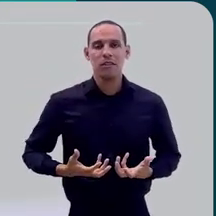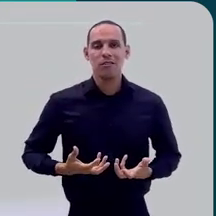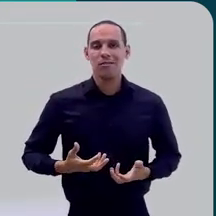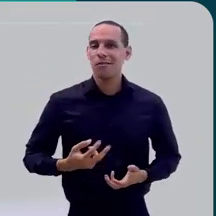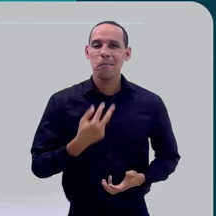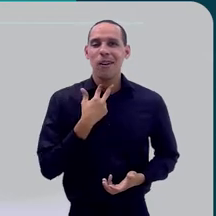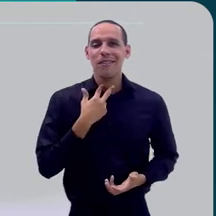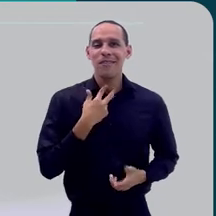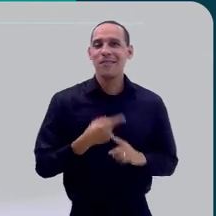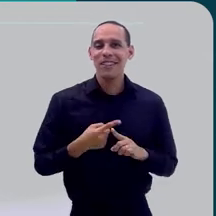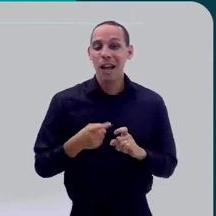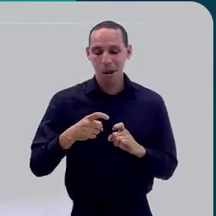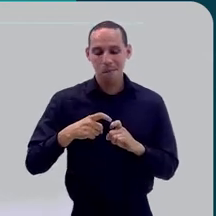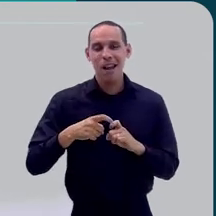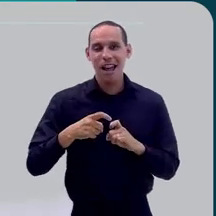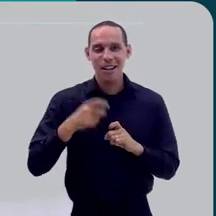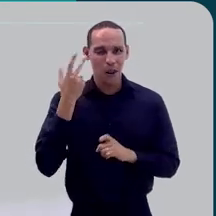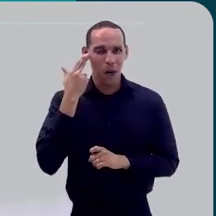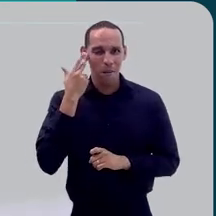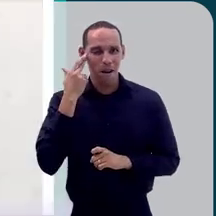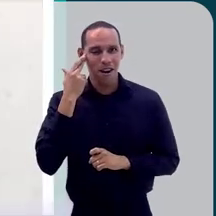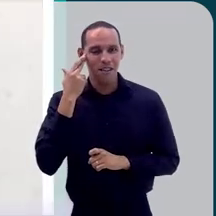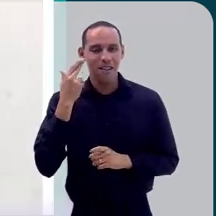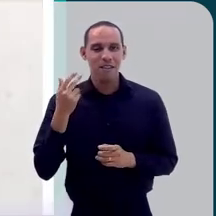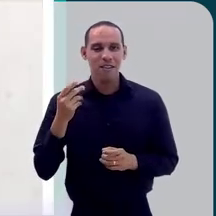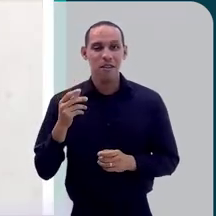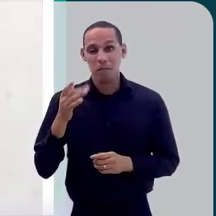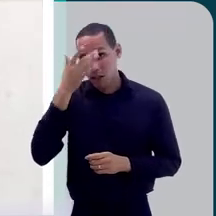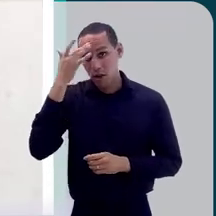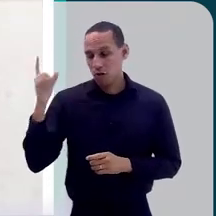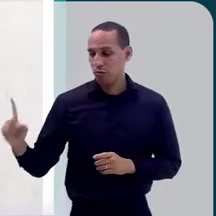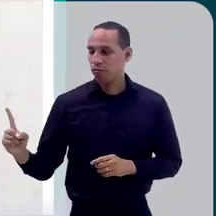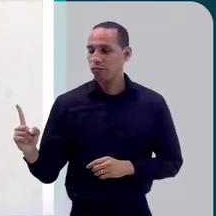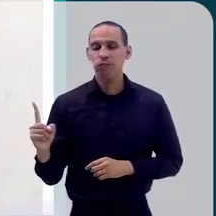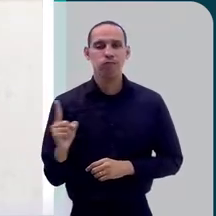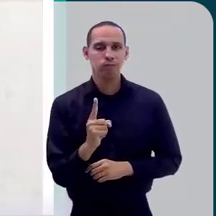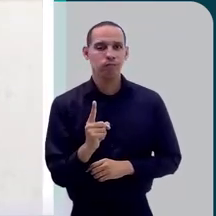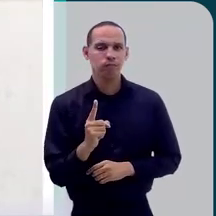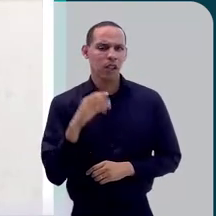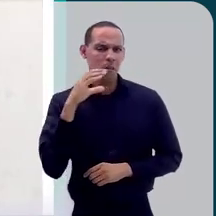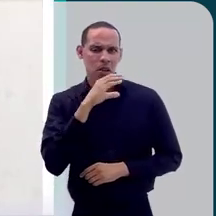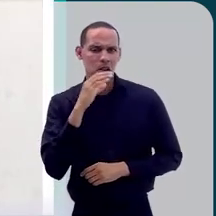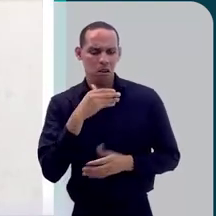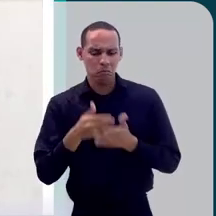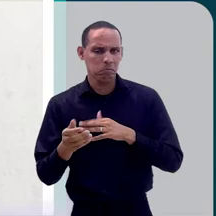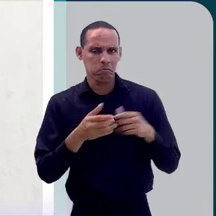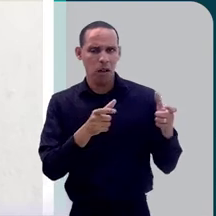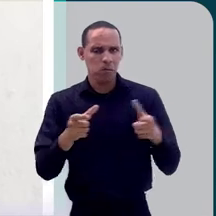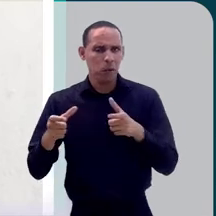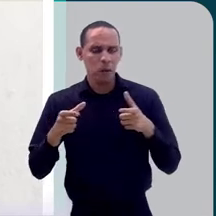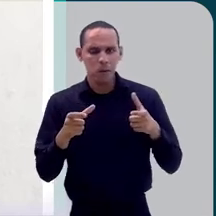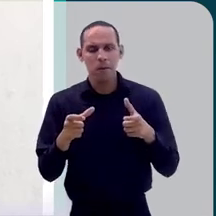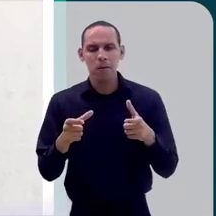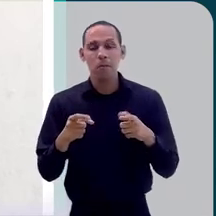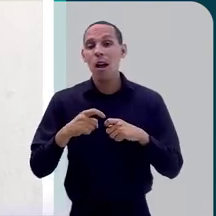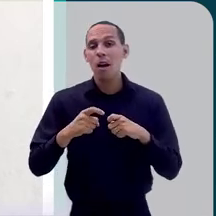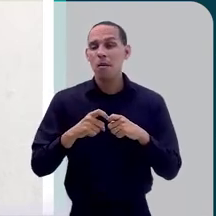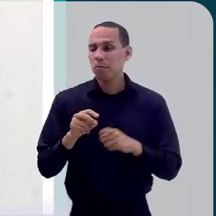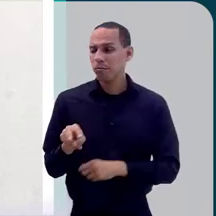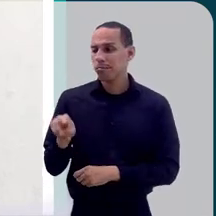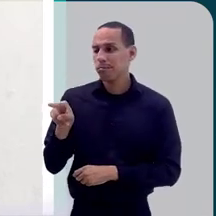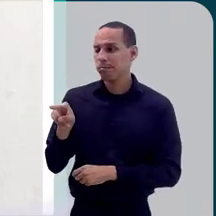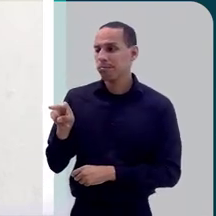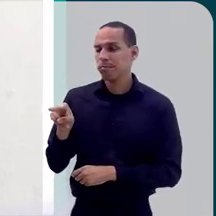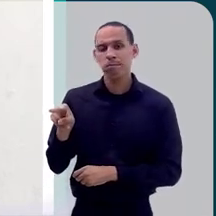Sabe por quê? Porque o médico comum recebe lá no consultório ou na emergência ou onde